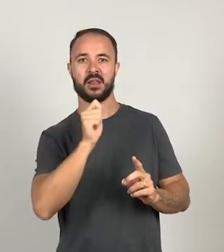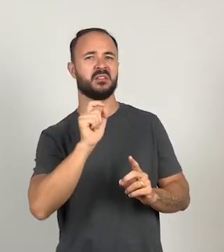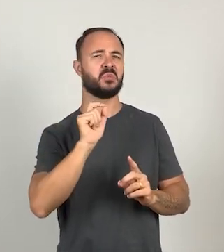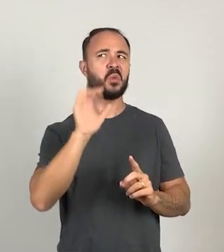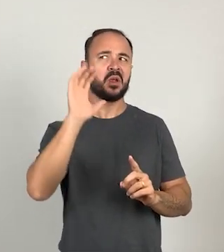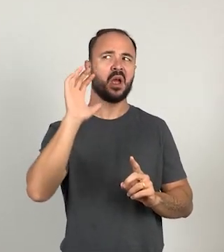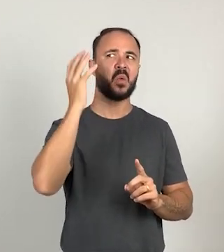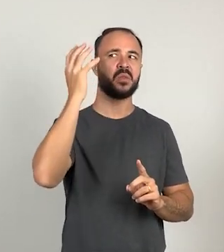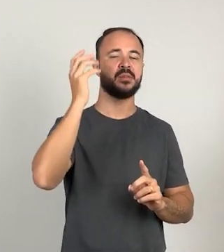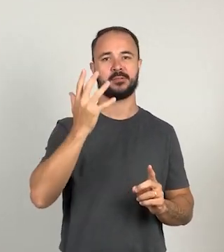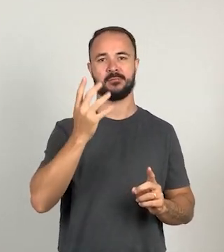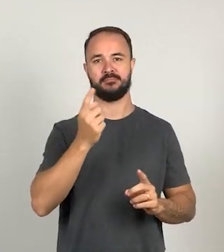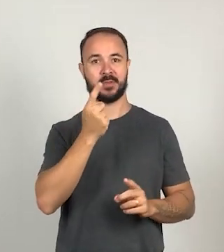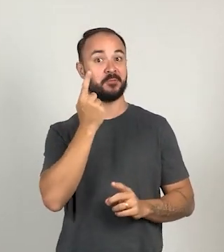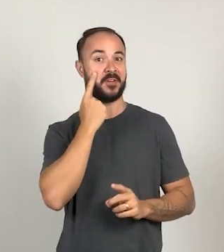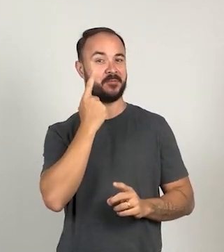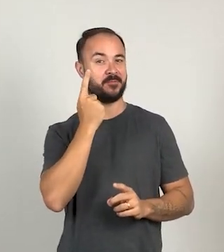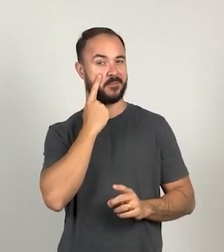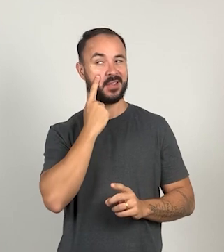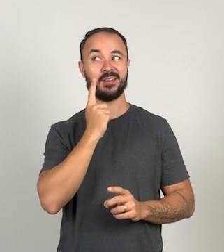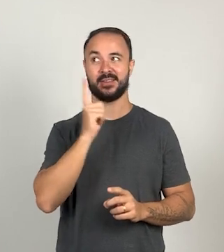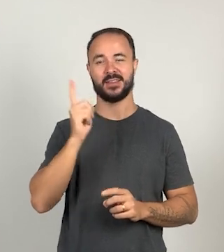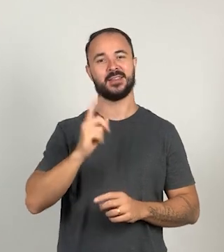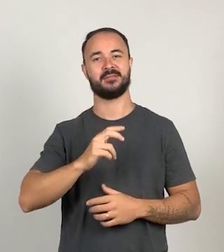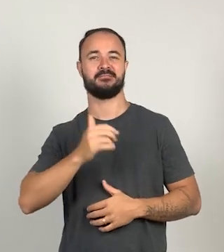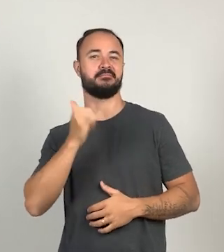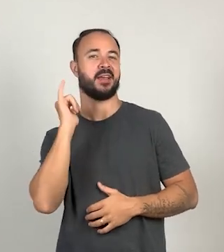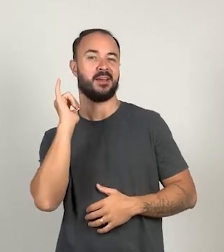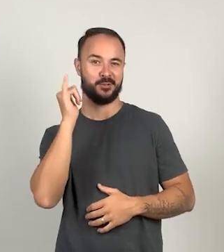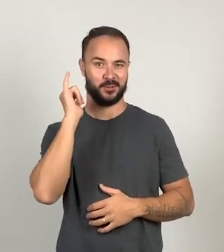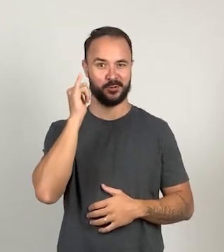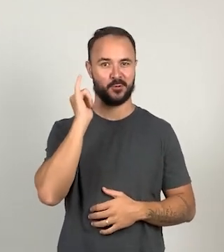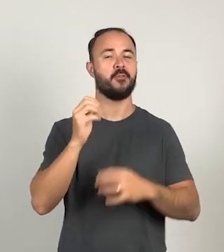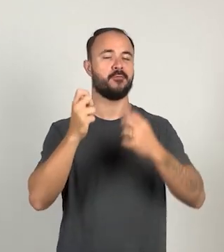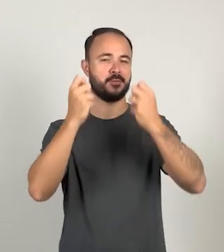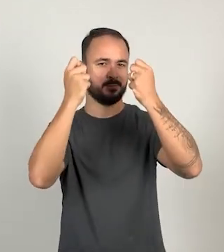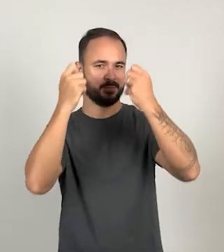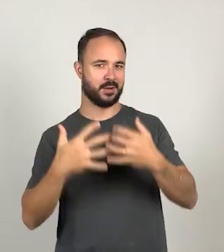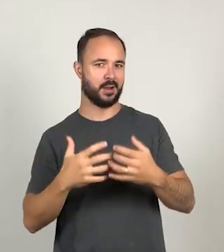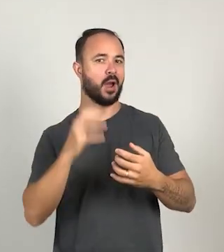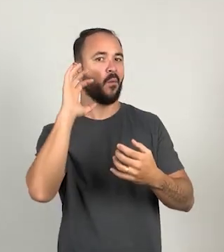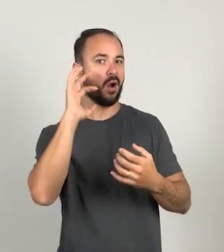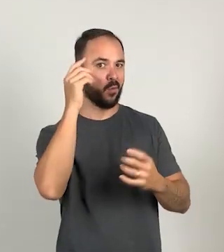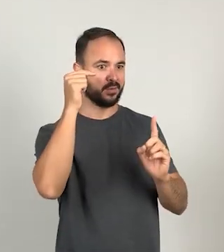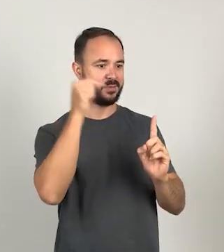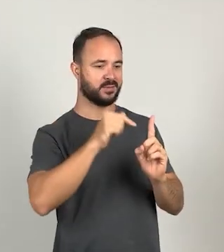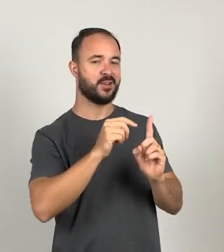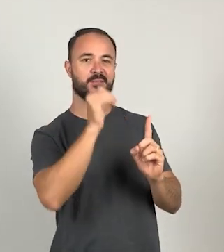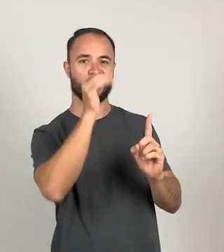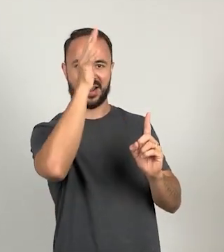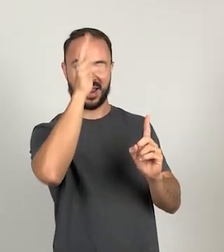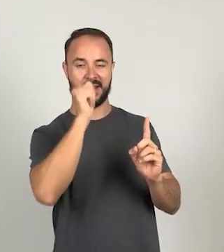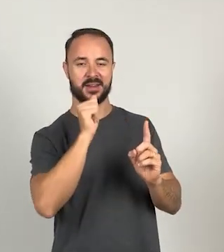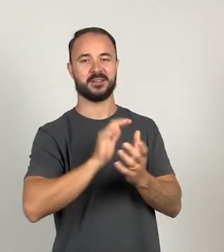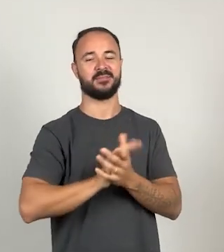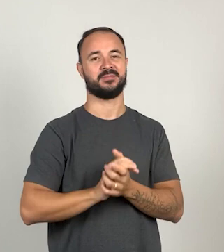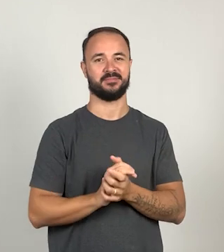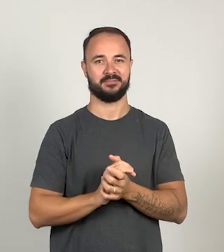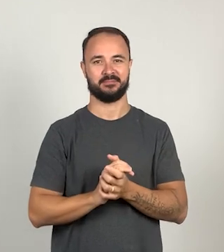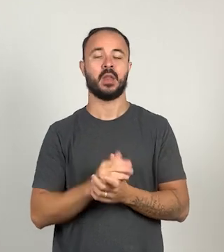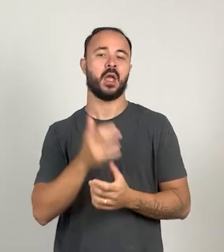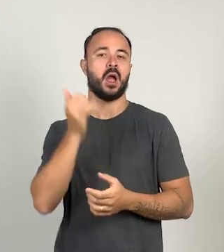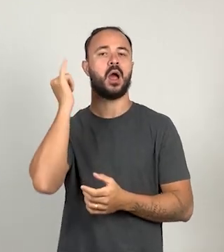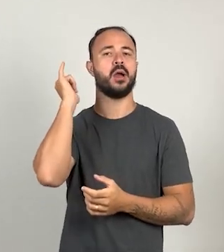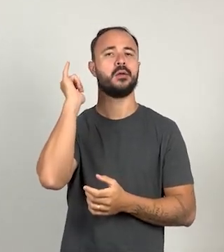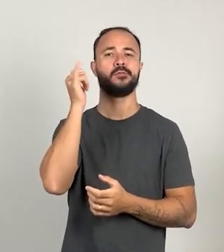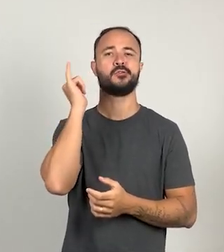aconteceu? Vamos descobrir juntinhos o que aconteceu com essa galinha aqui? O nome da nossa história